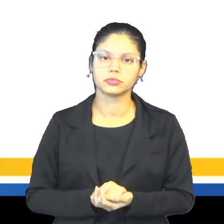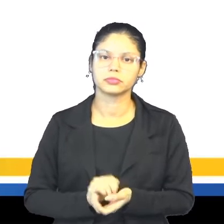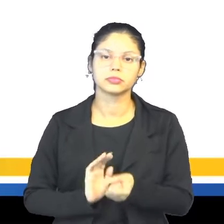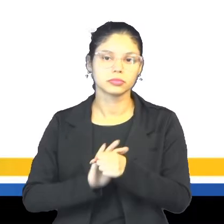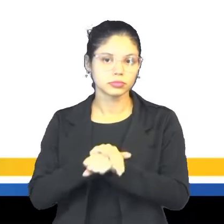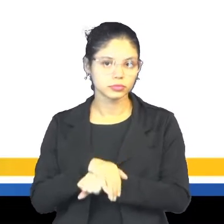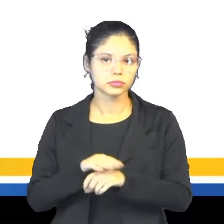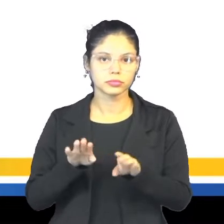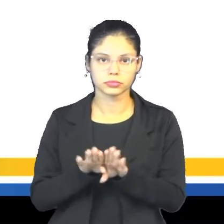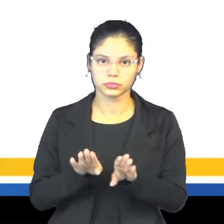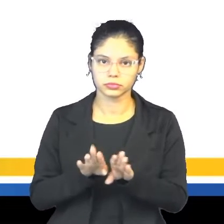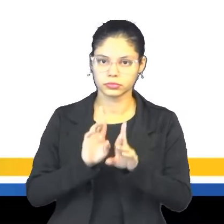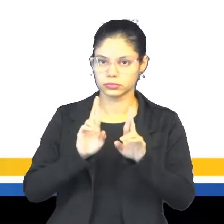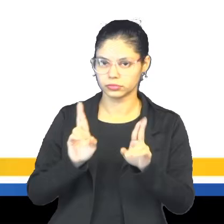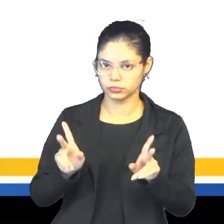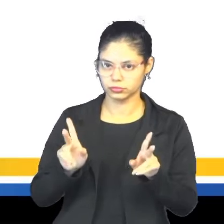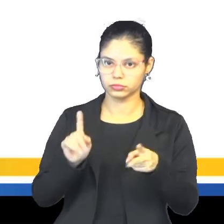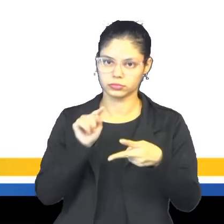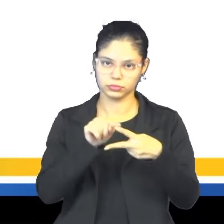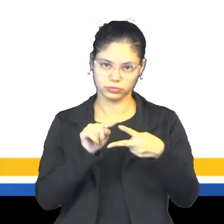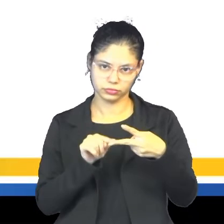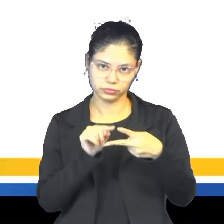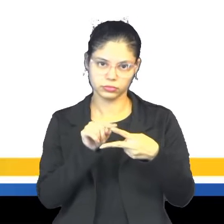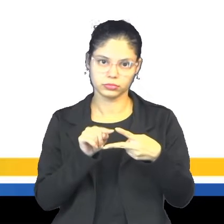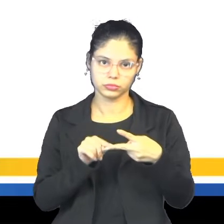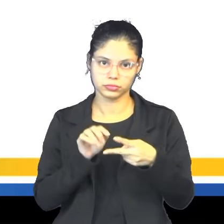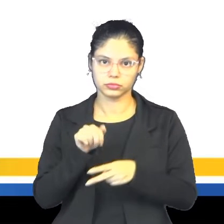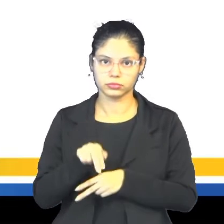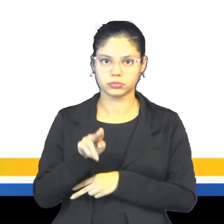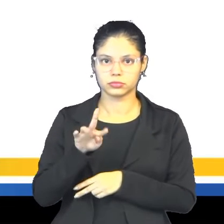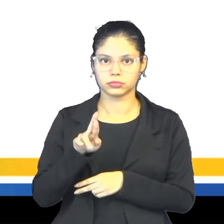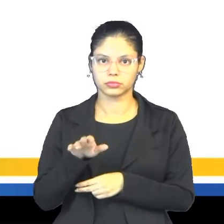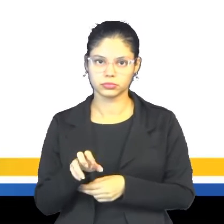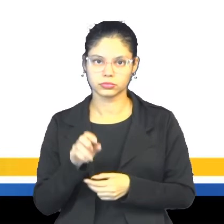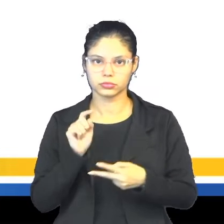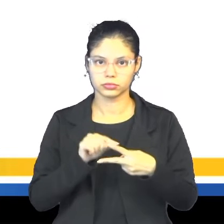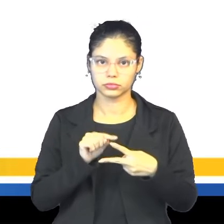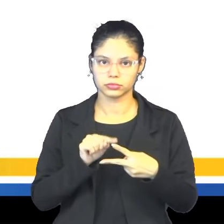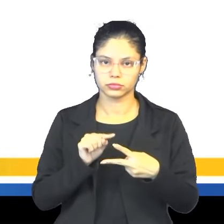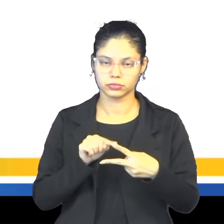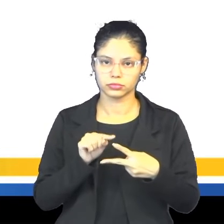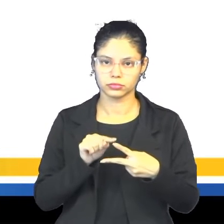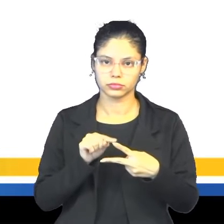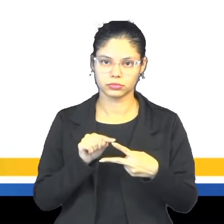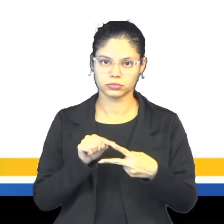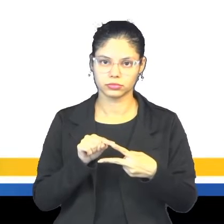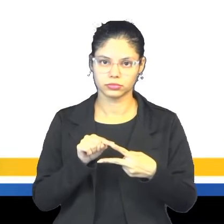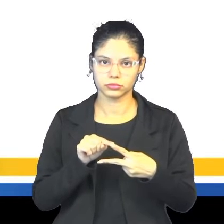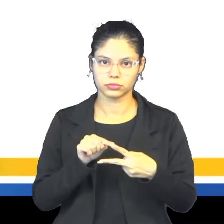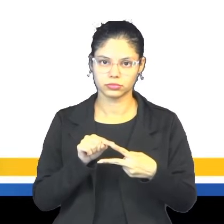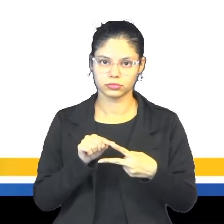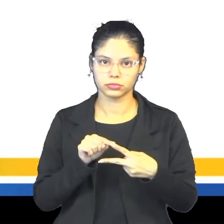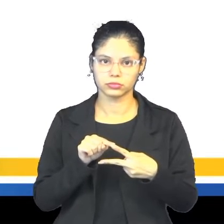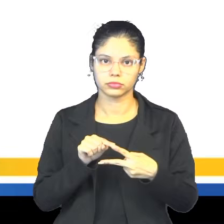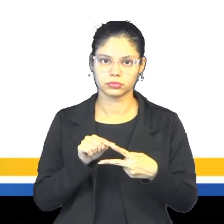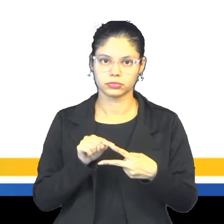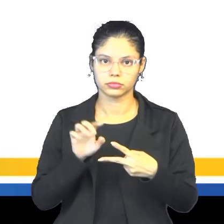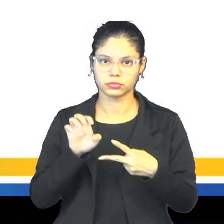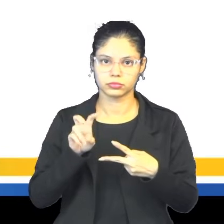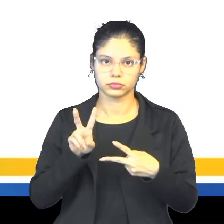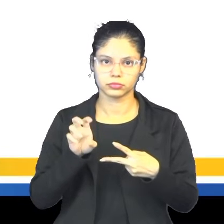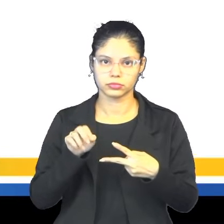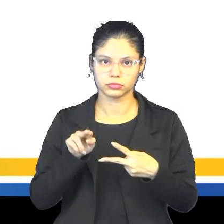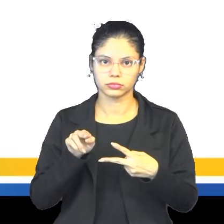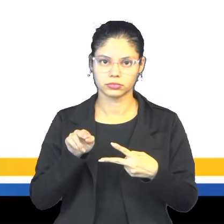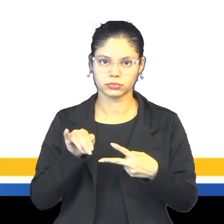a noite também. A diferença do evening pra night, é que o, esse primeiro, que você vai utilizar in the evening,